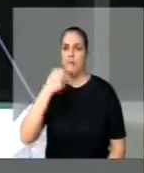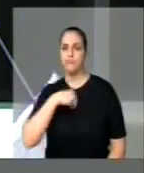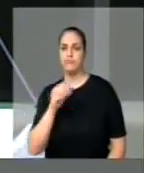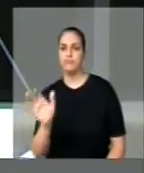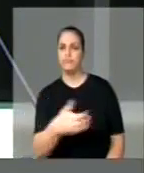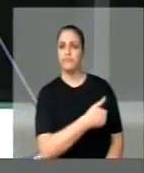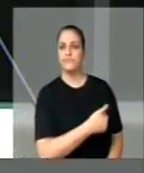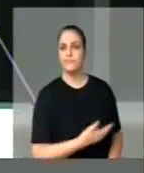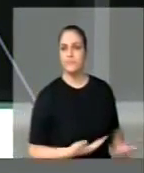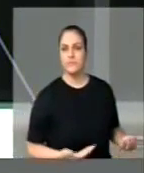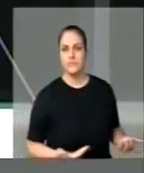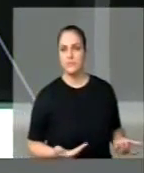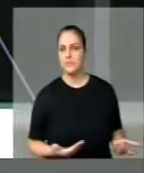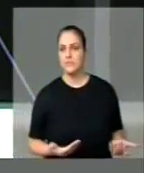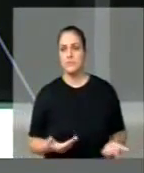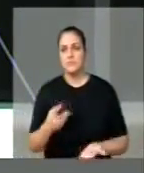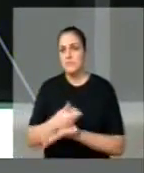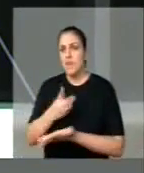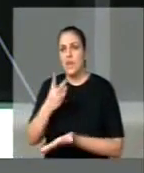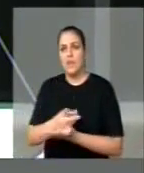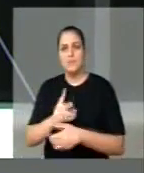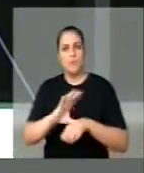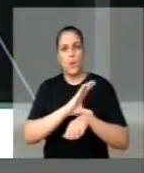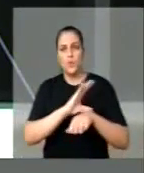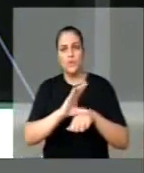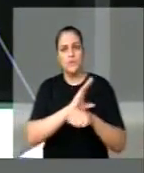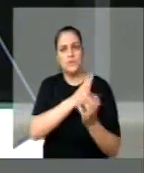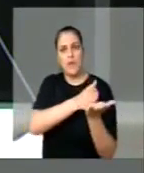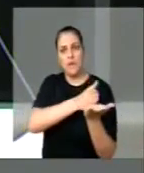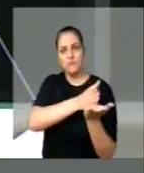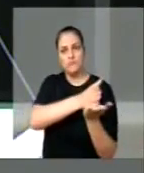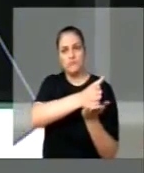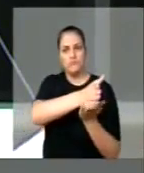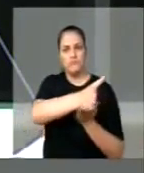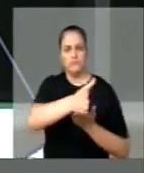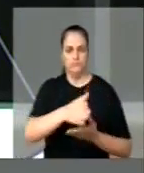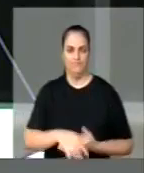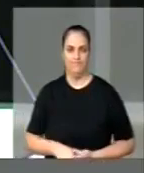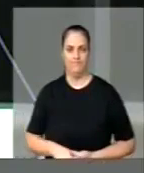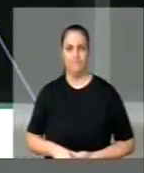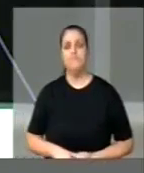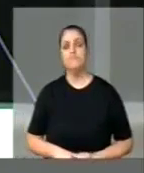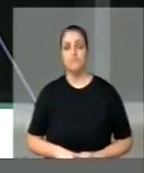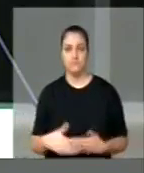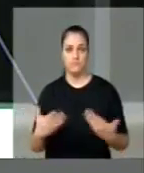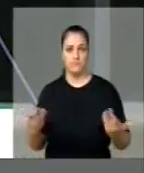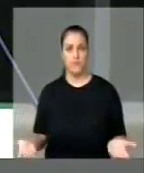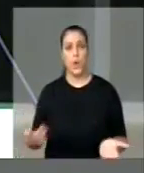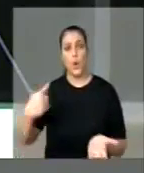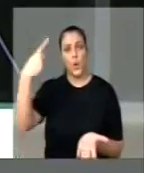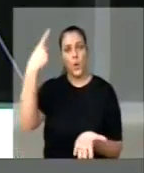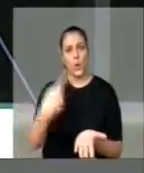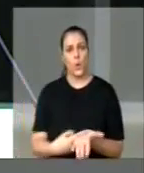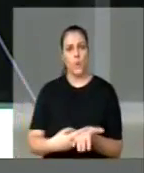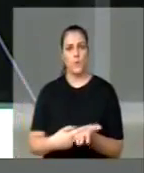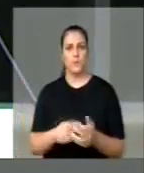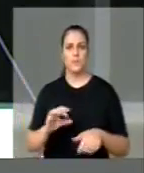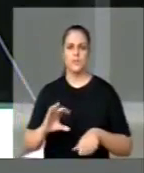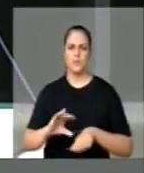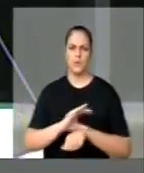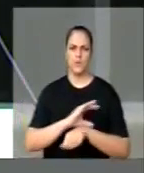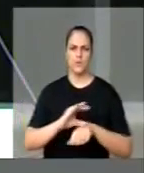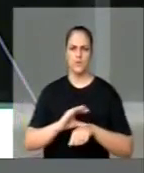da Constituição, assumindo claramente um compromisso que esta Constituição que aí está,